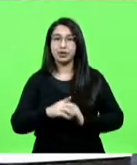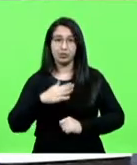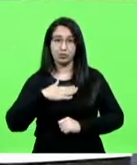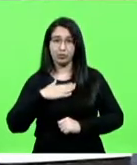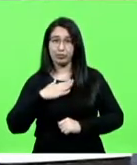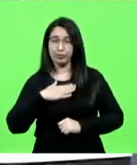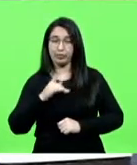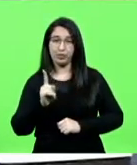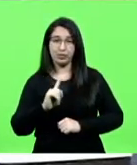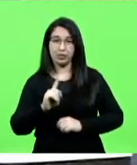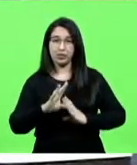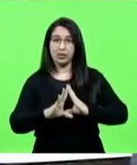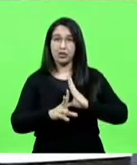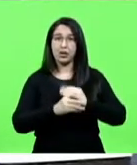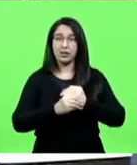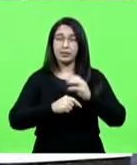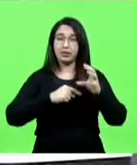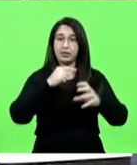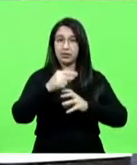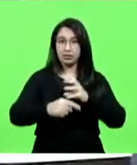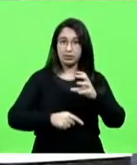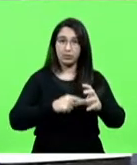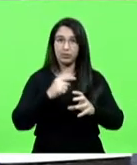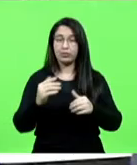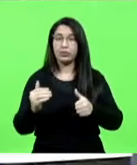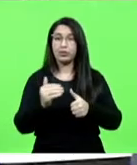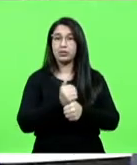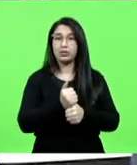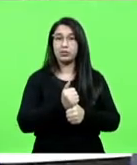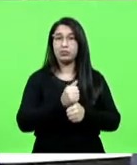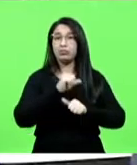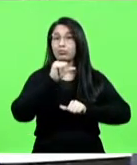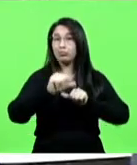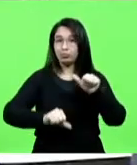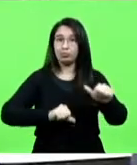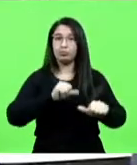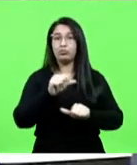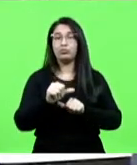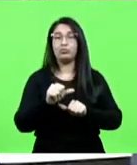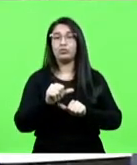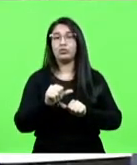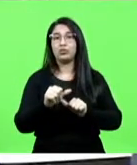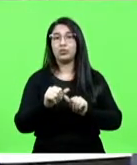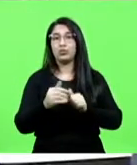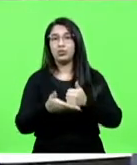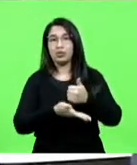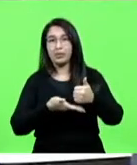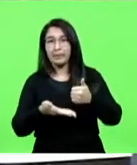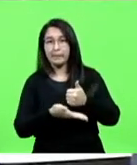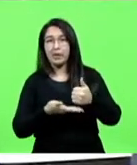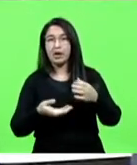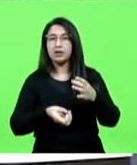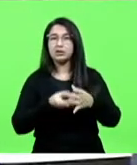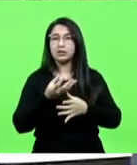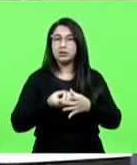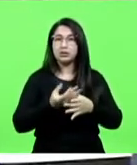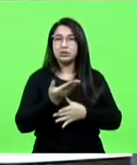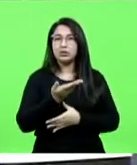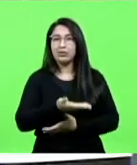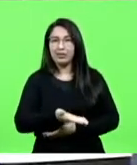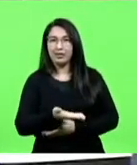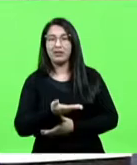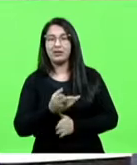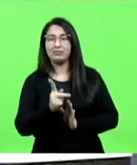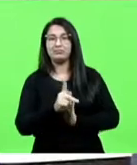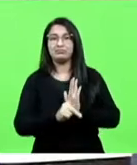a emenda substitutiva global veio para poder inverter os poros do que era o sentido real do